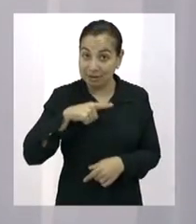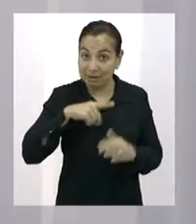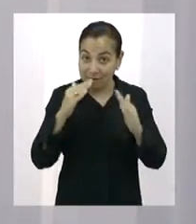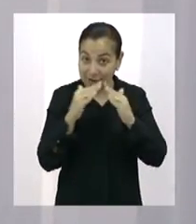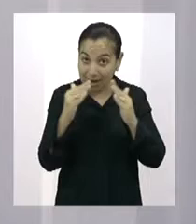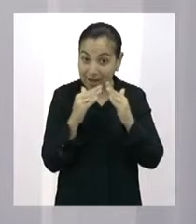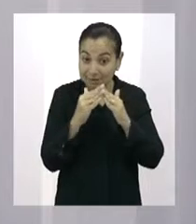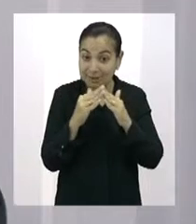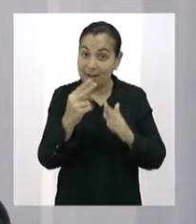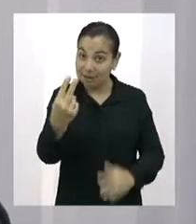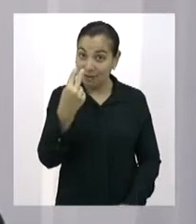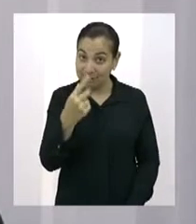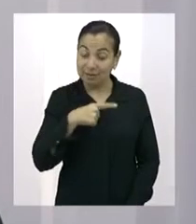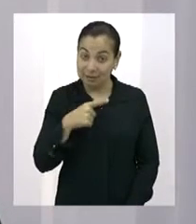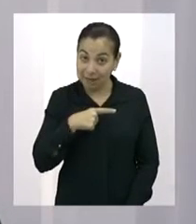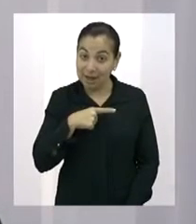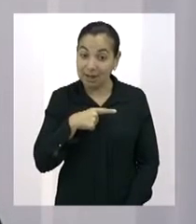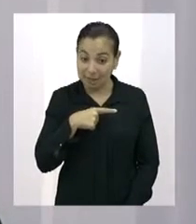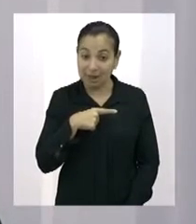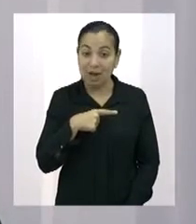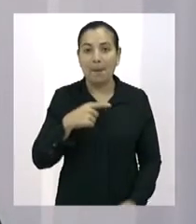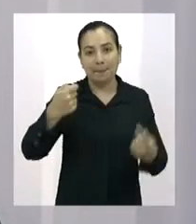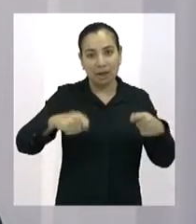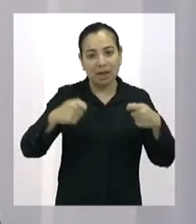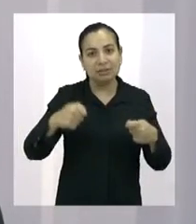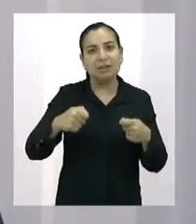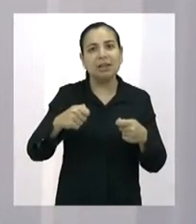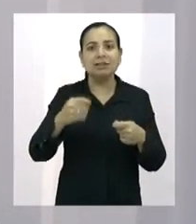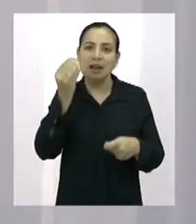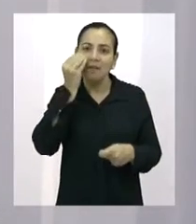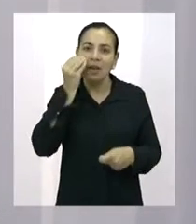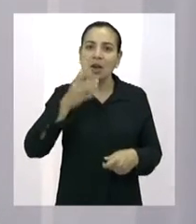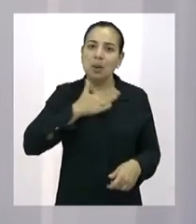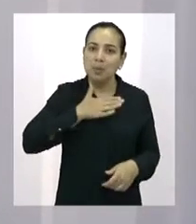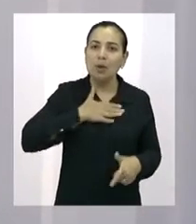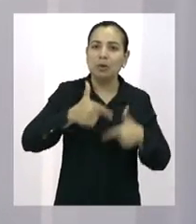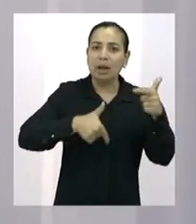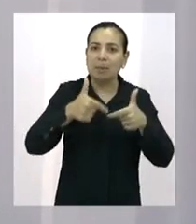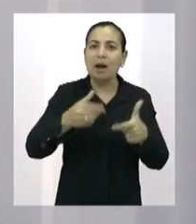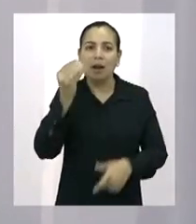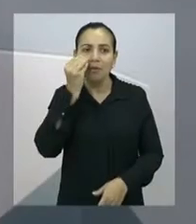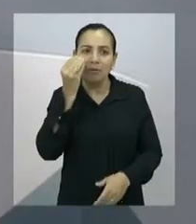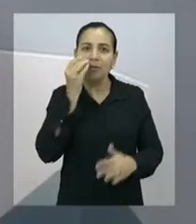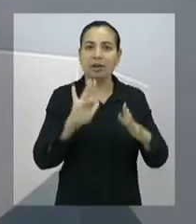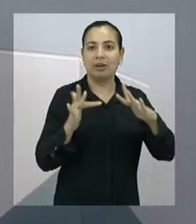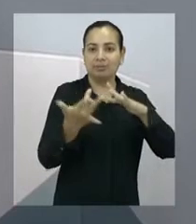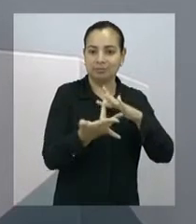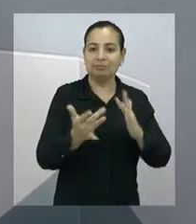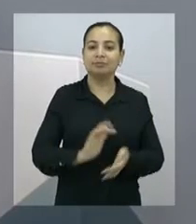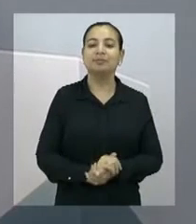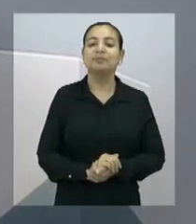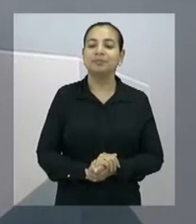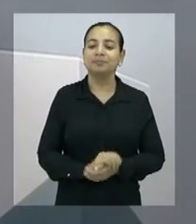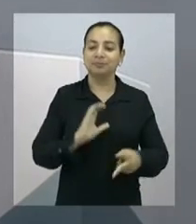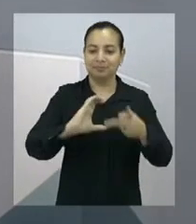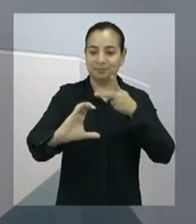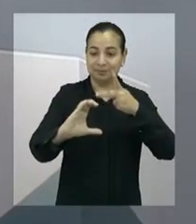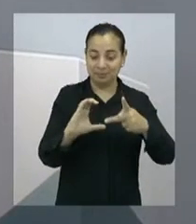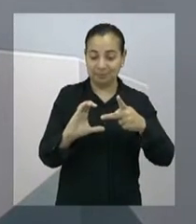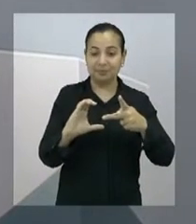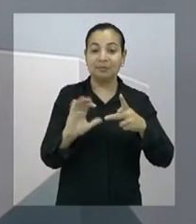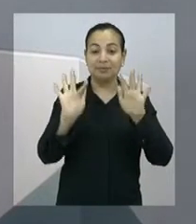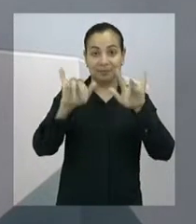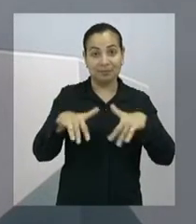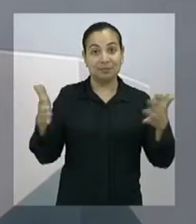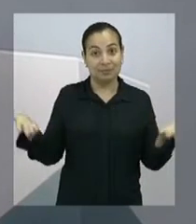ouvindo, siga o nosso trabalho, acompanhe através das redes sociais. Plenário da Cidade termina